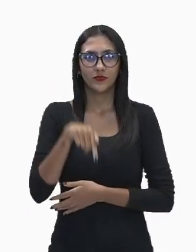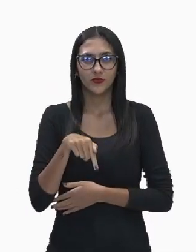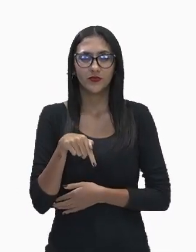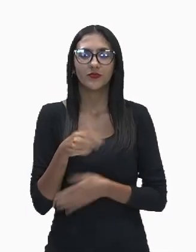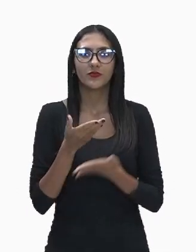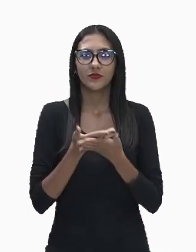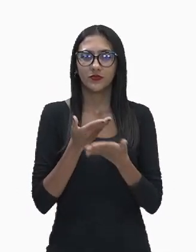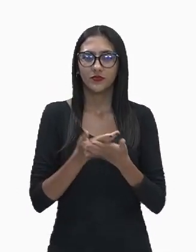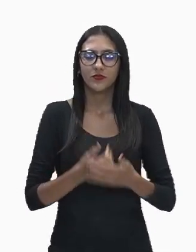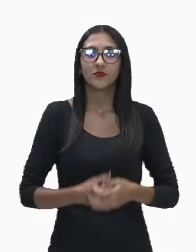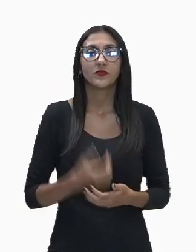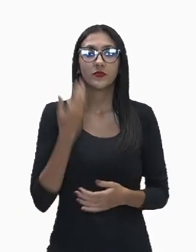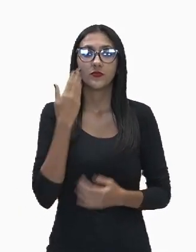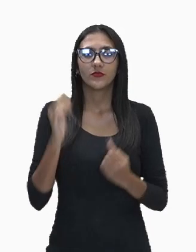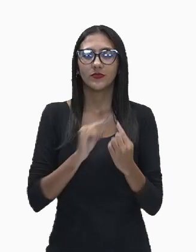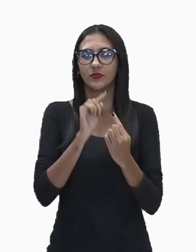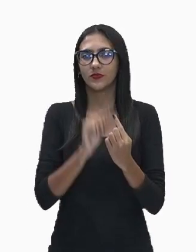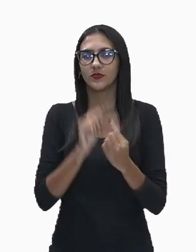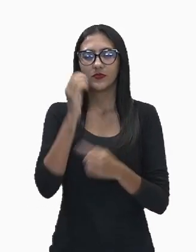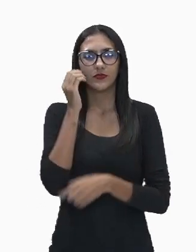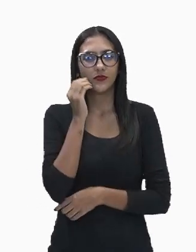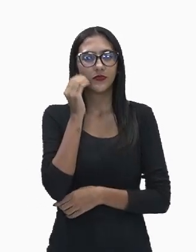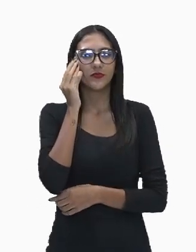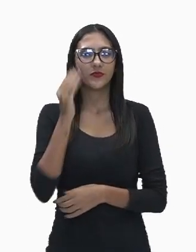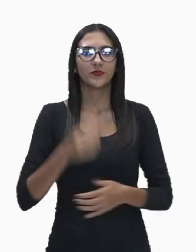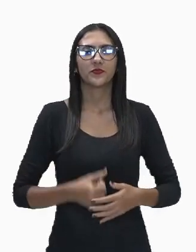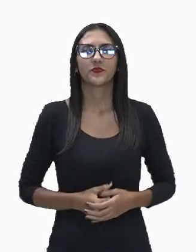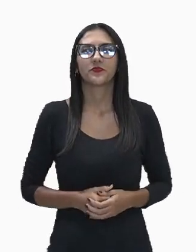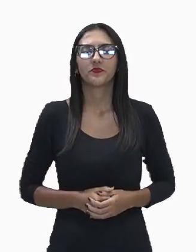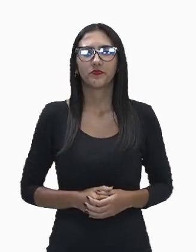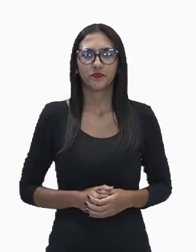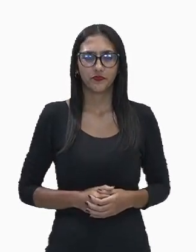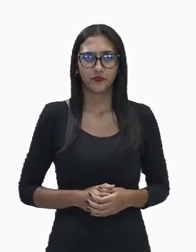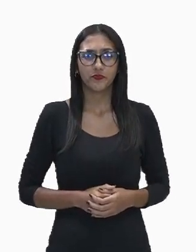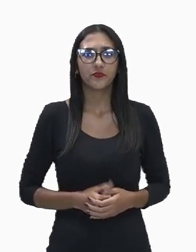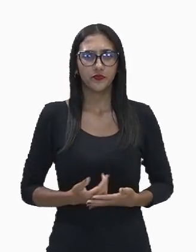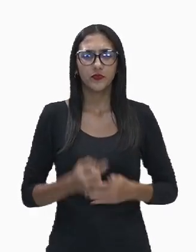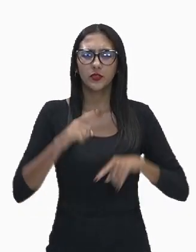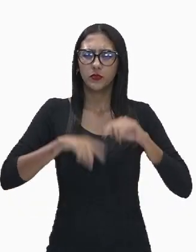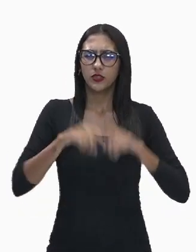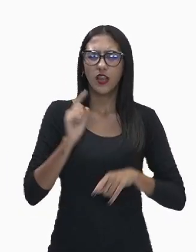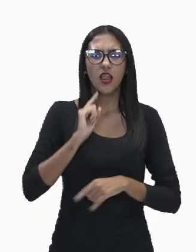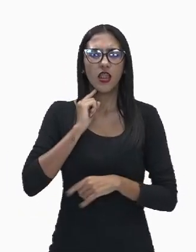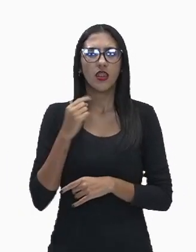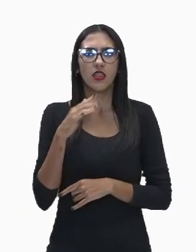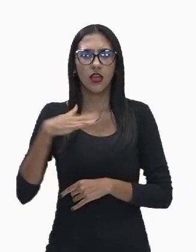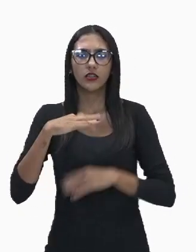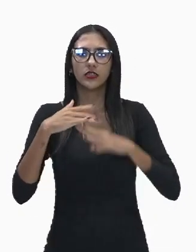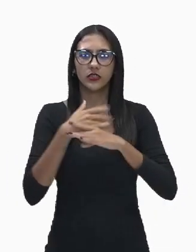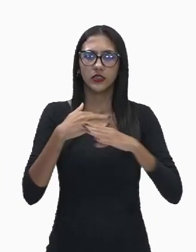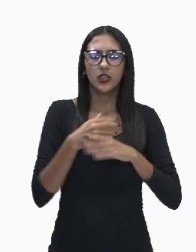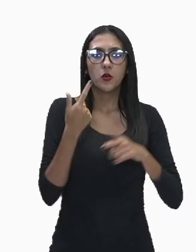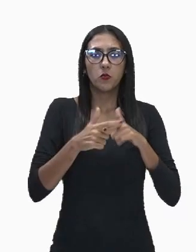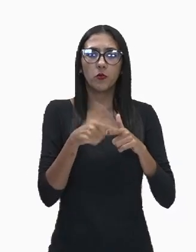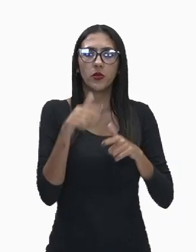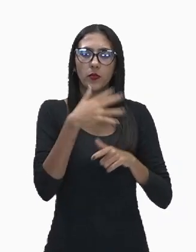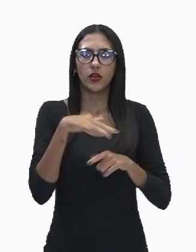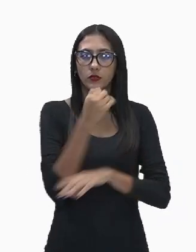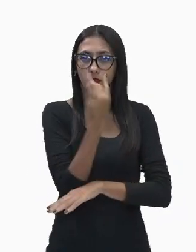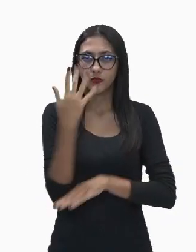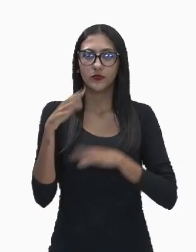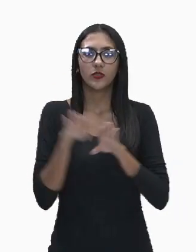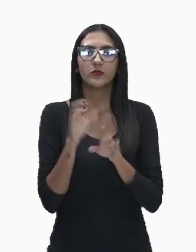número 17. O objeto de conhecimento, os lixos nas cidades, impacto ambiental e social.